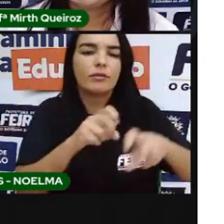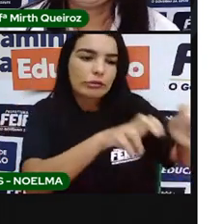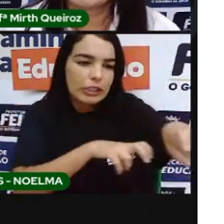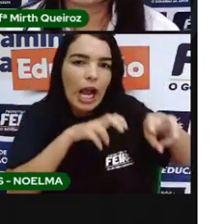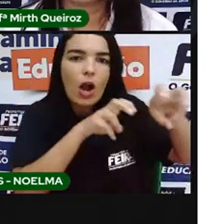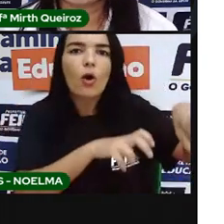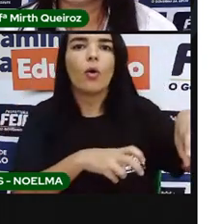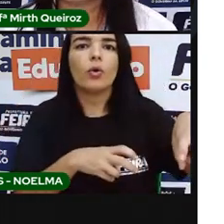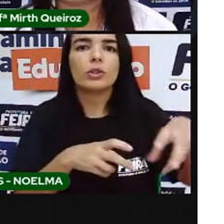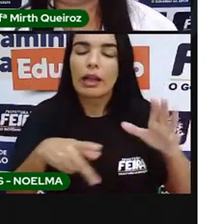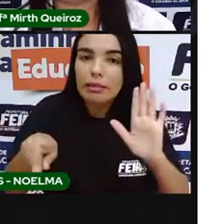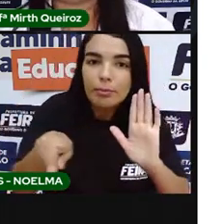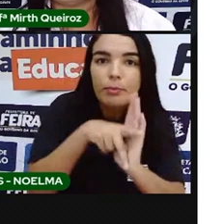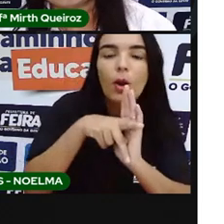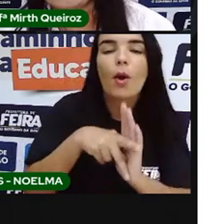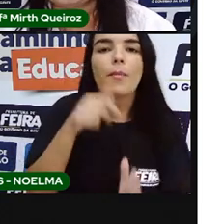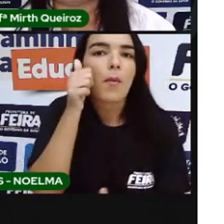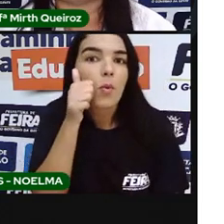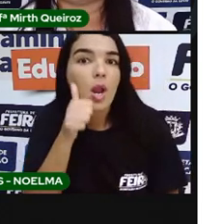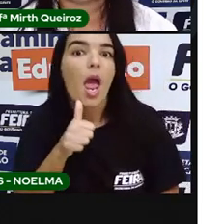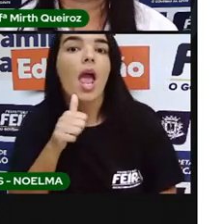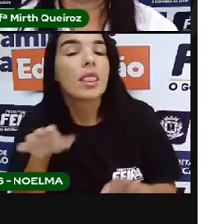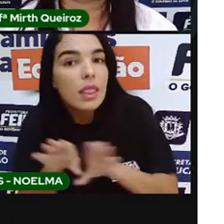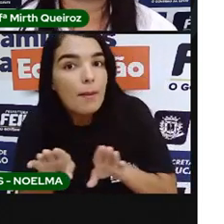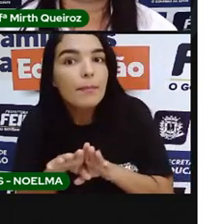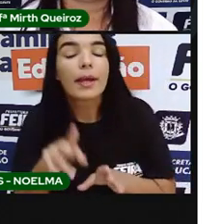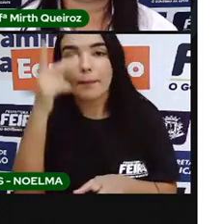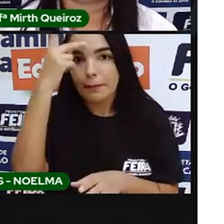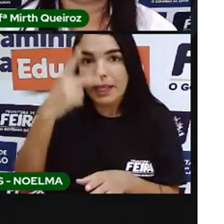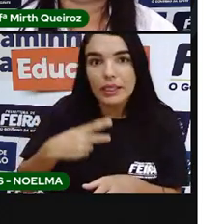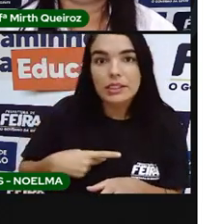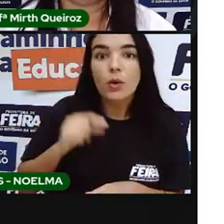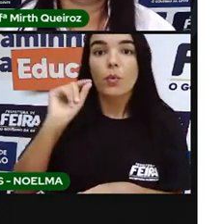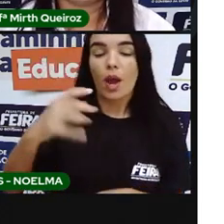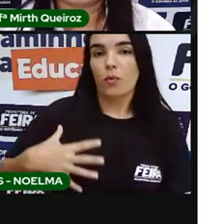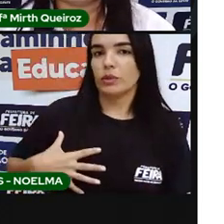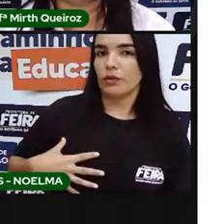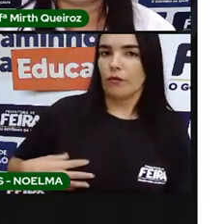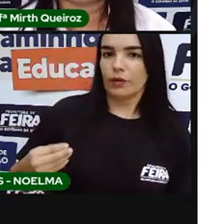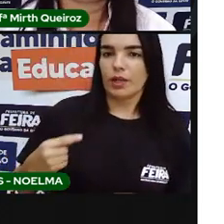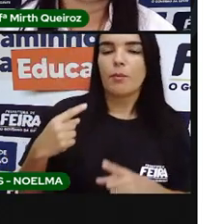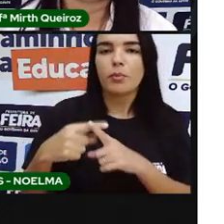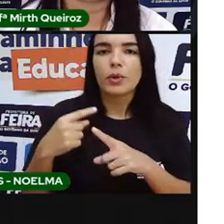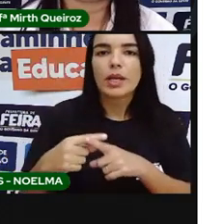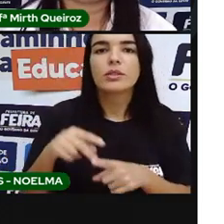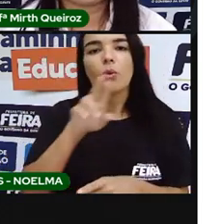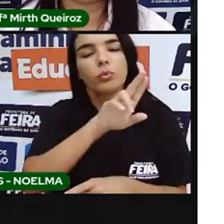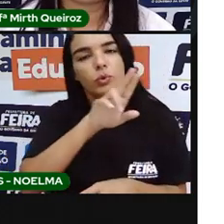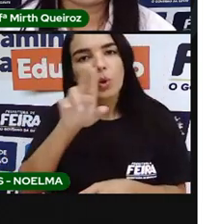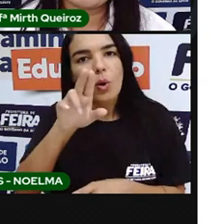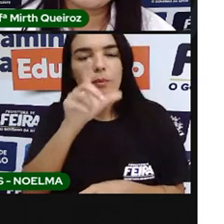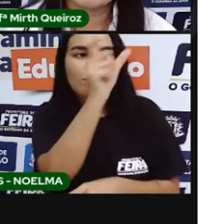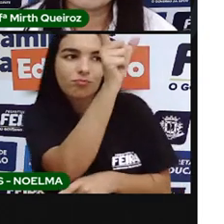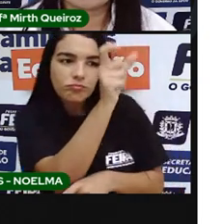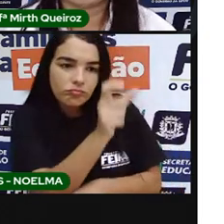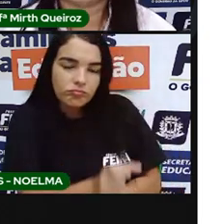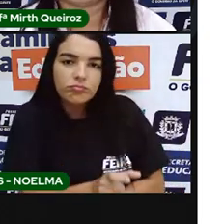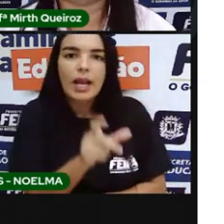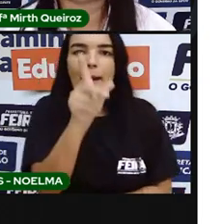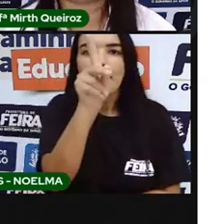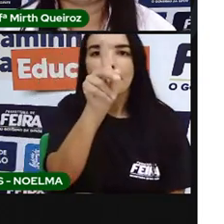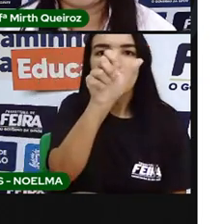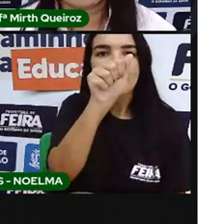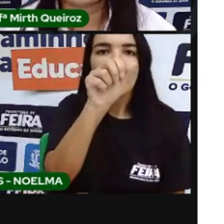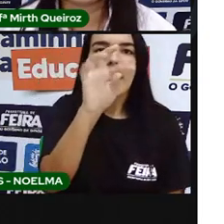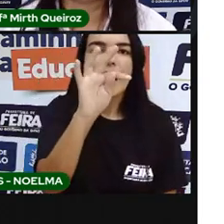e era dono também dos filhos, né? Por isso que a gente fala que o modelo lá era patriarcal,